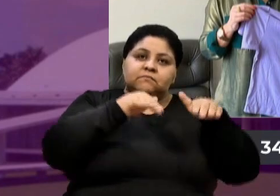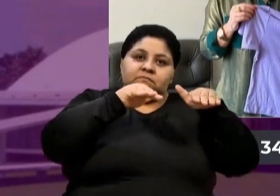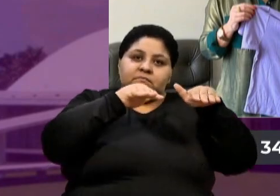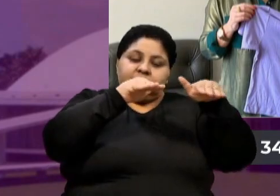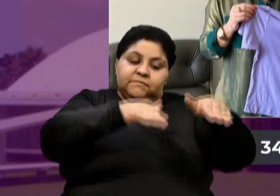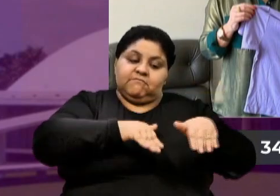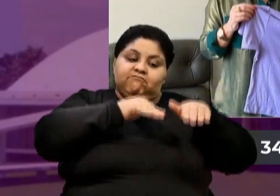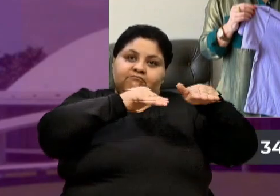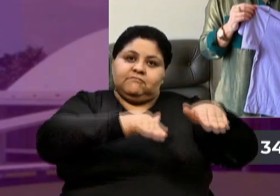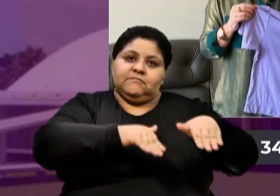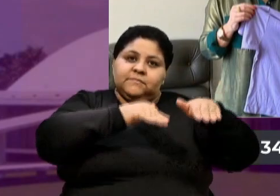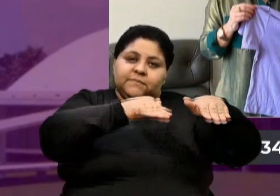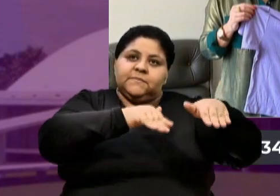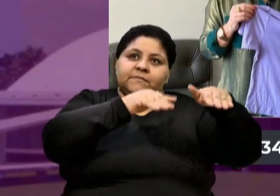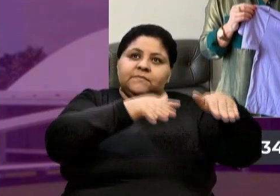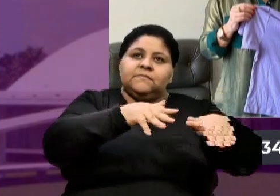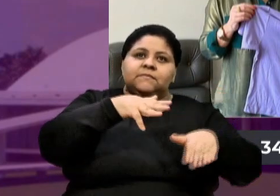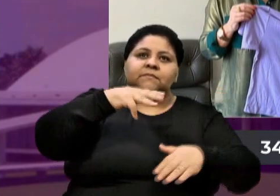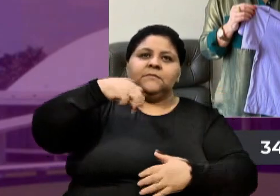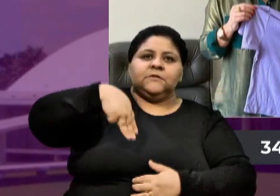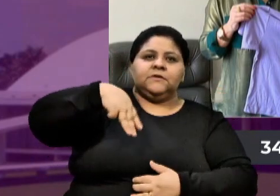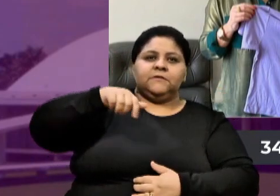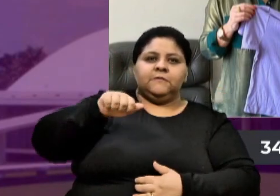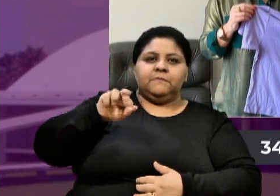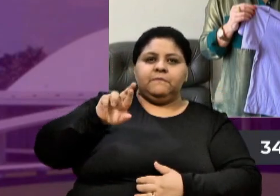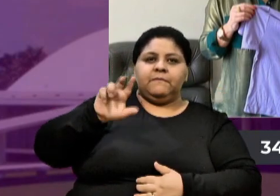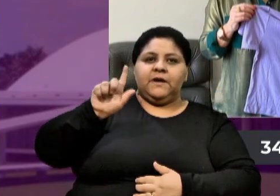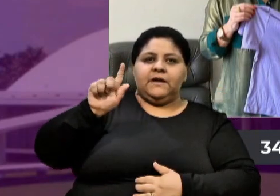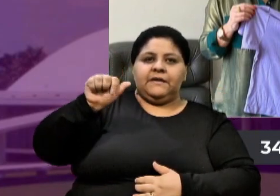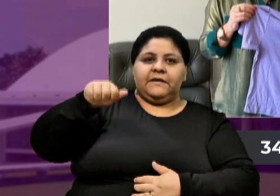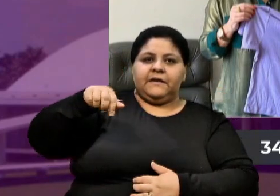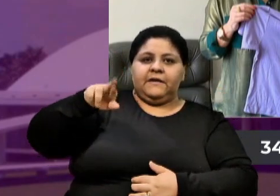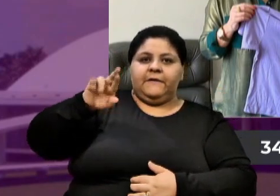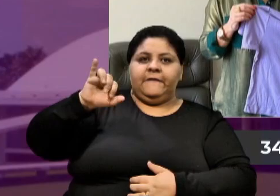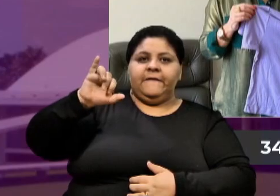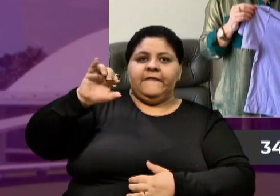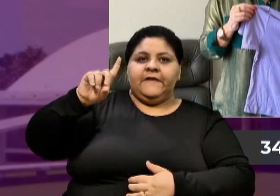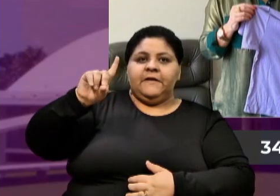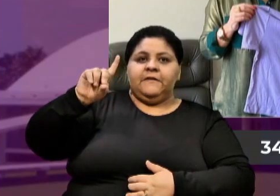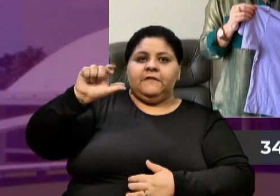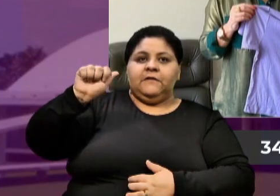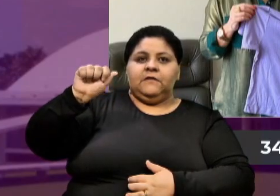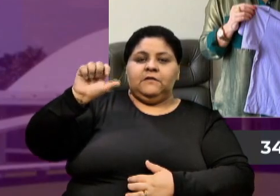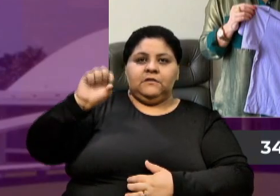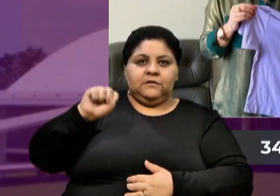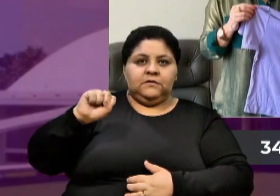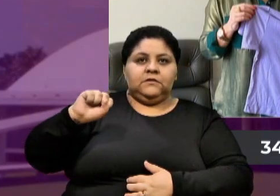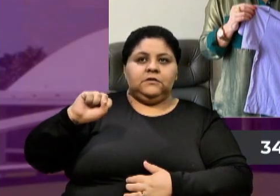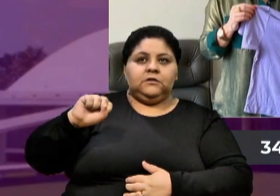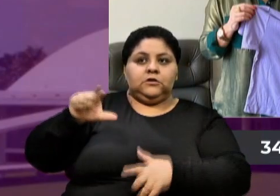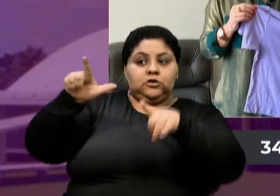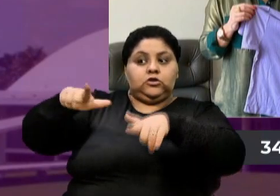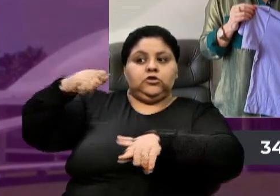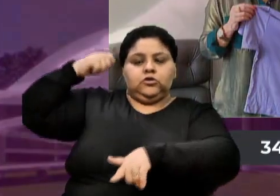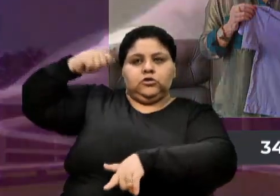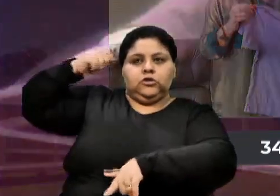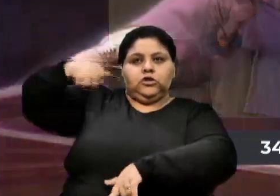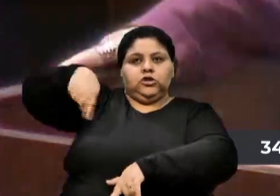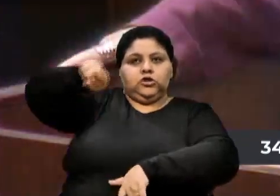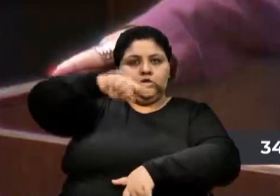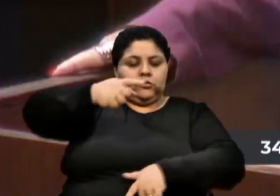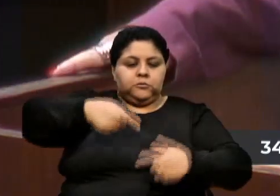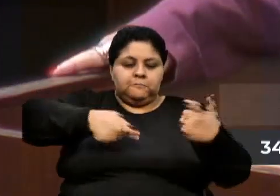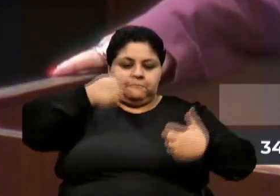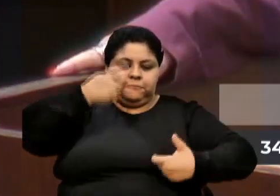Margaridas no Senado. Esta reunião, nós discutimos várias questões para a nossa